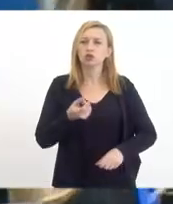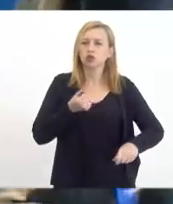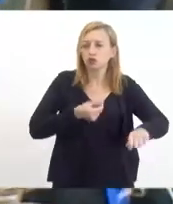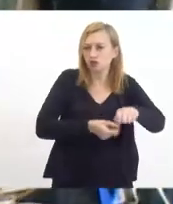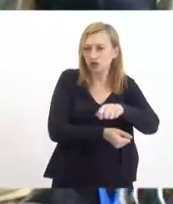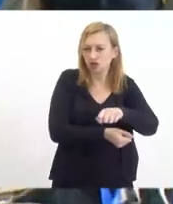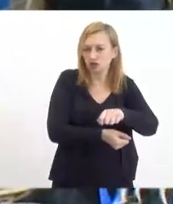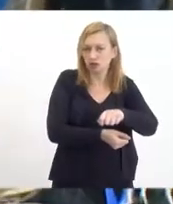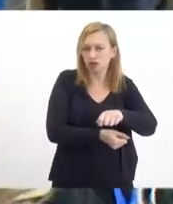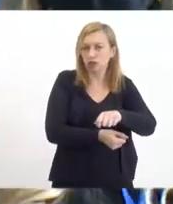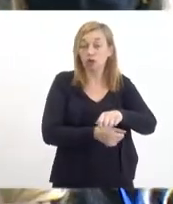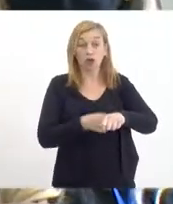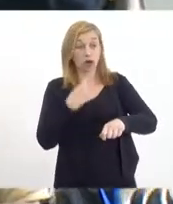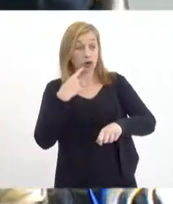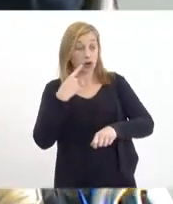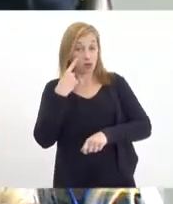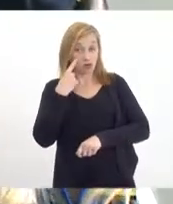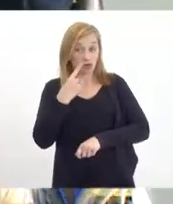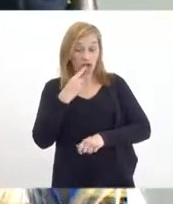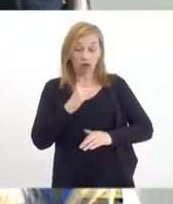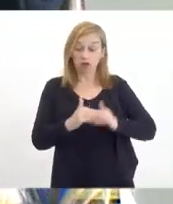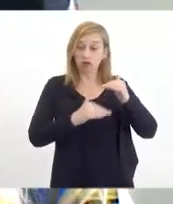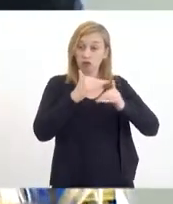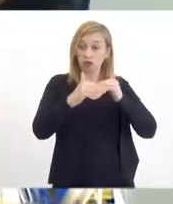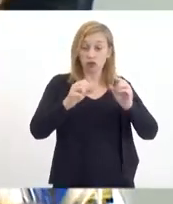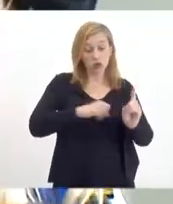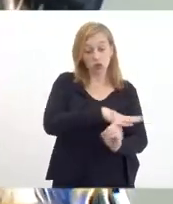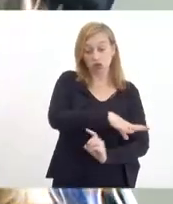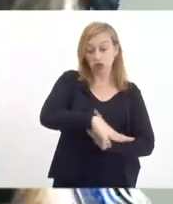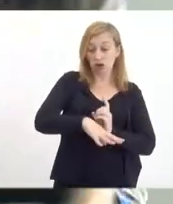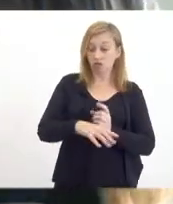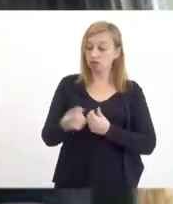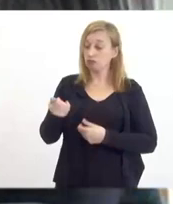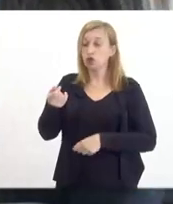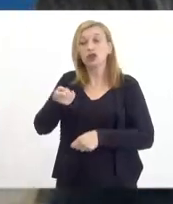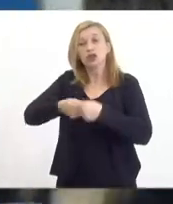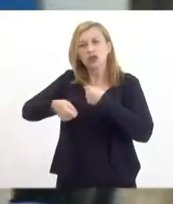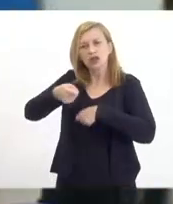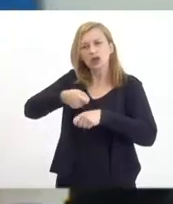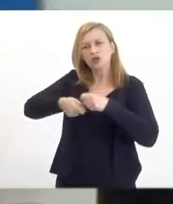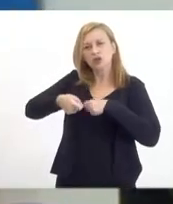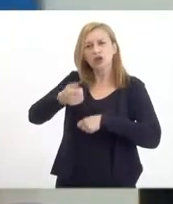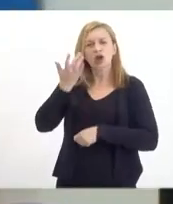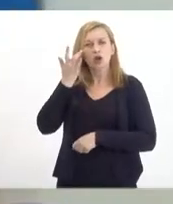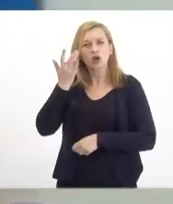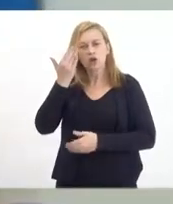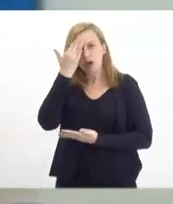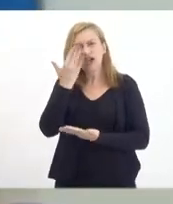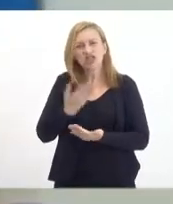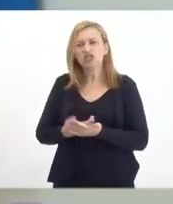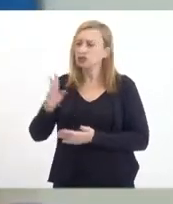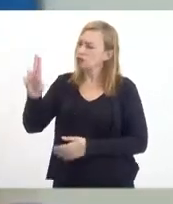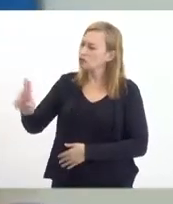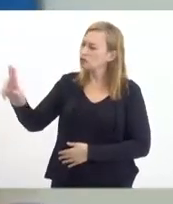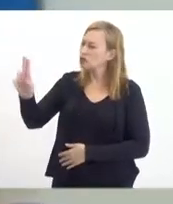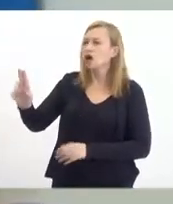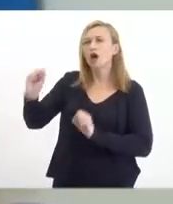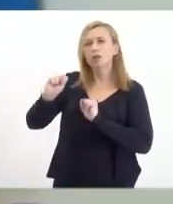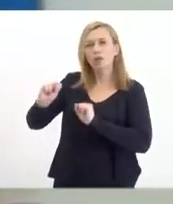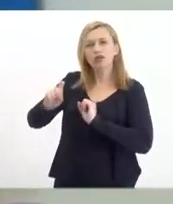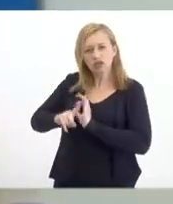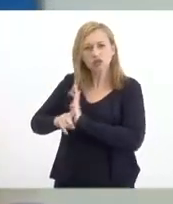vamos botar assim, ao meu ver, é o desenvolvimento social e econômico, eu acredito que as universidades possam